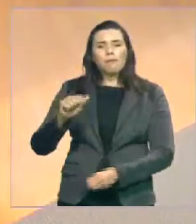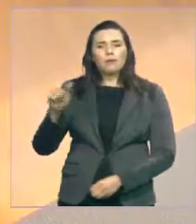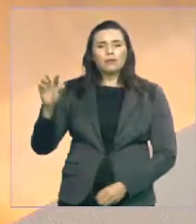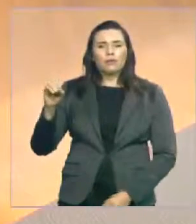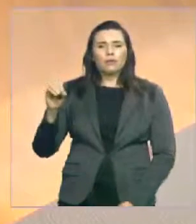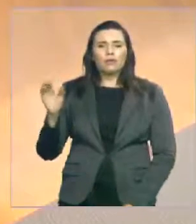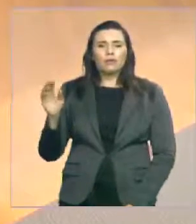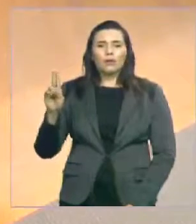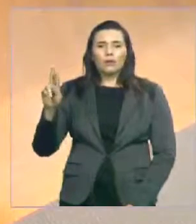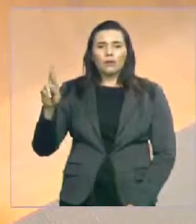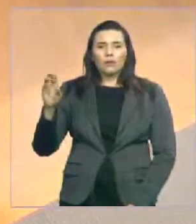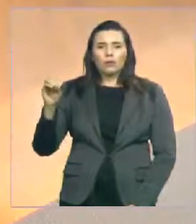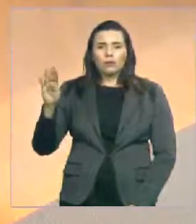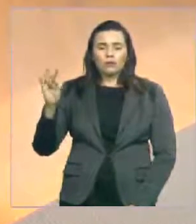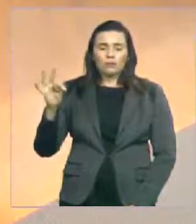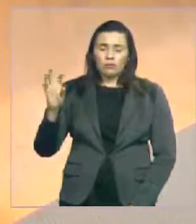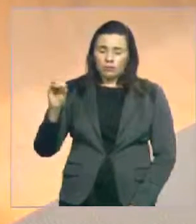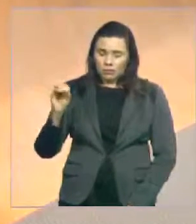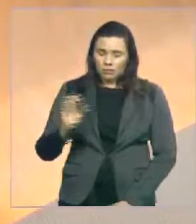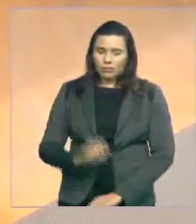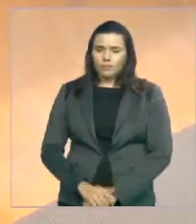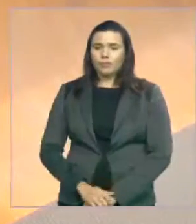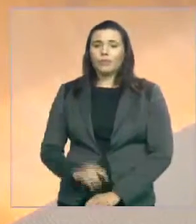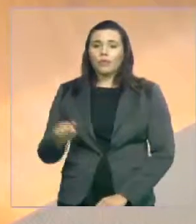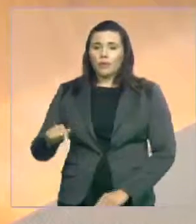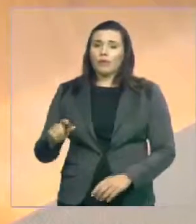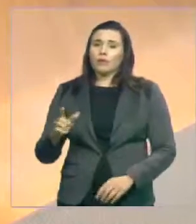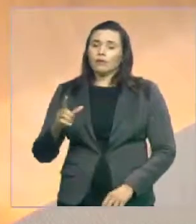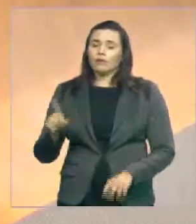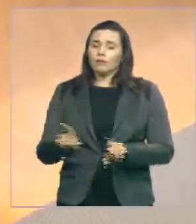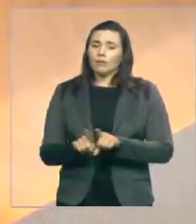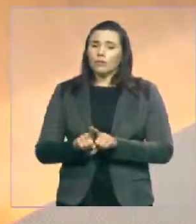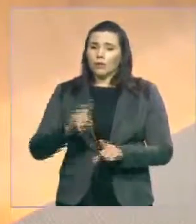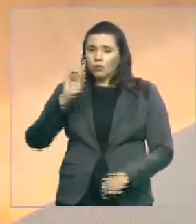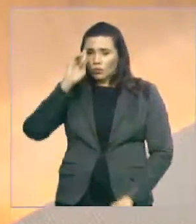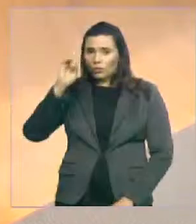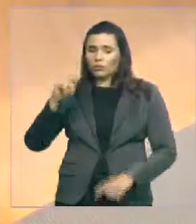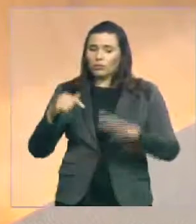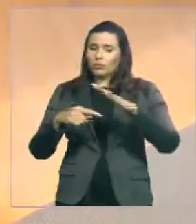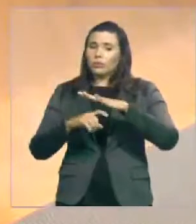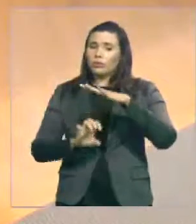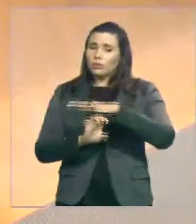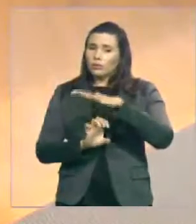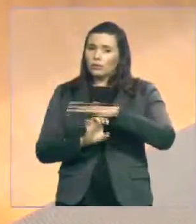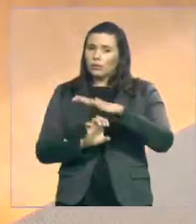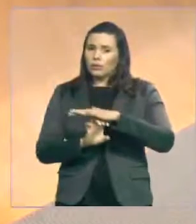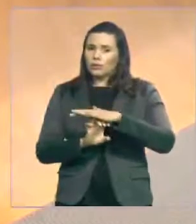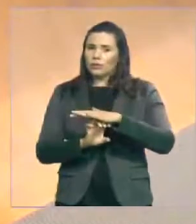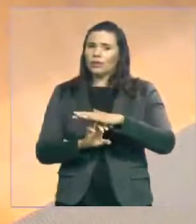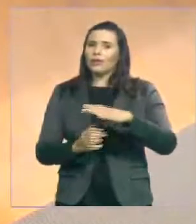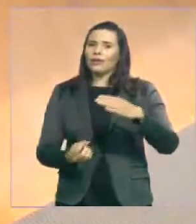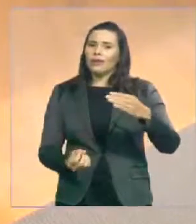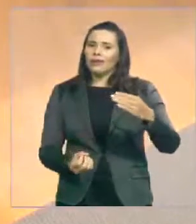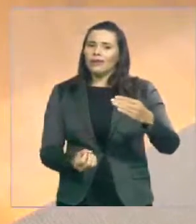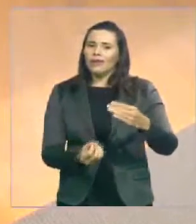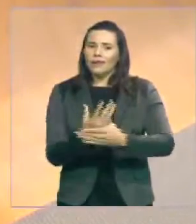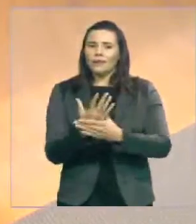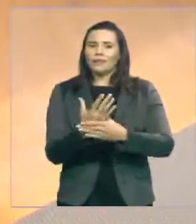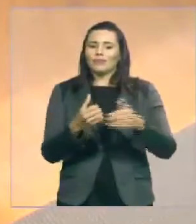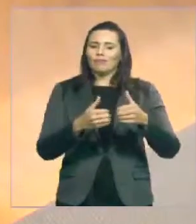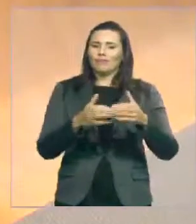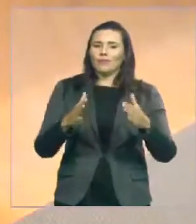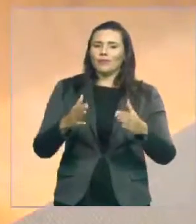Silva Nascimento, o proprietário abriu mais três empresas com a mesma localidade,